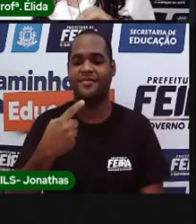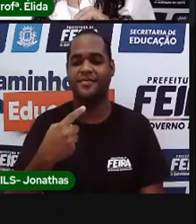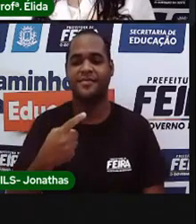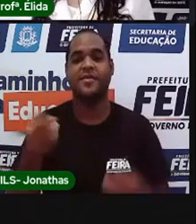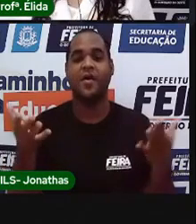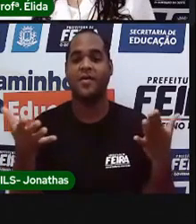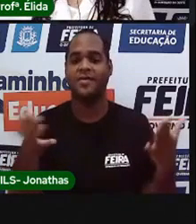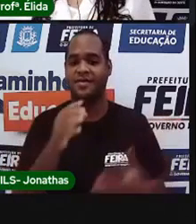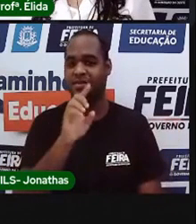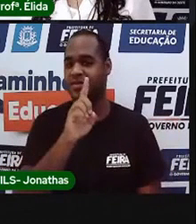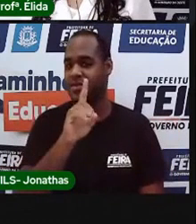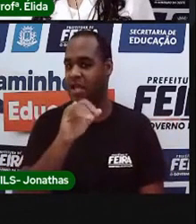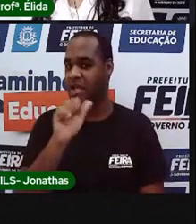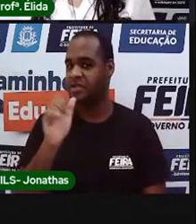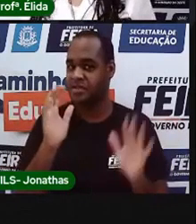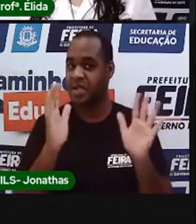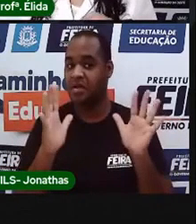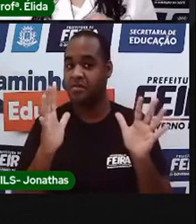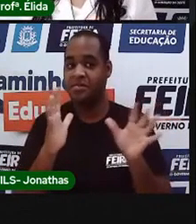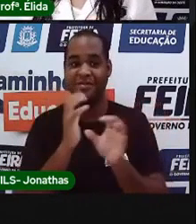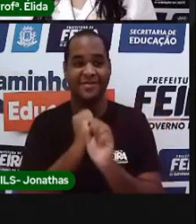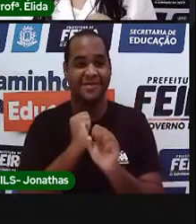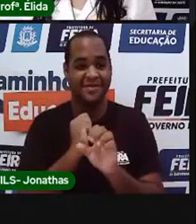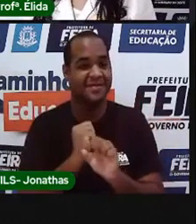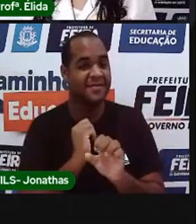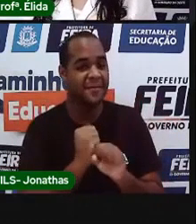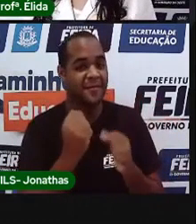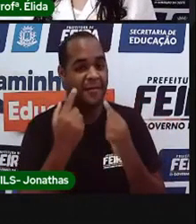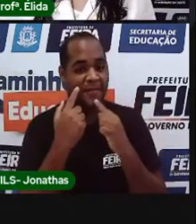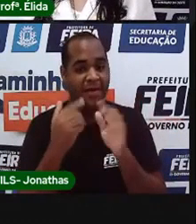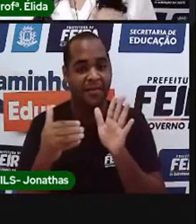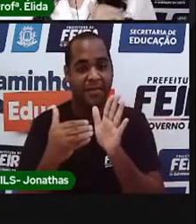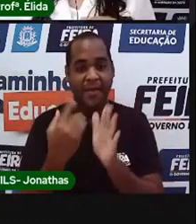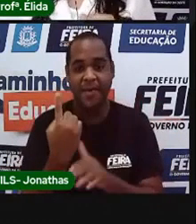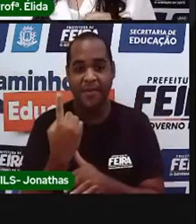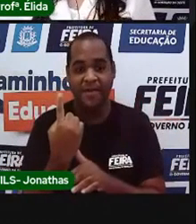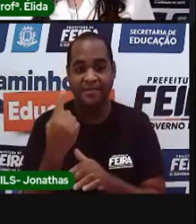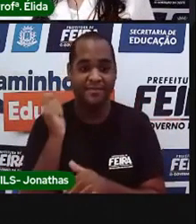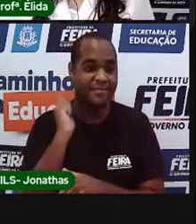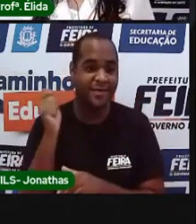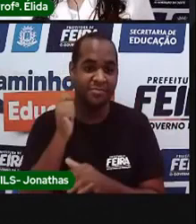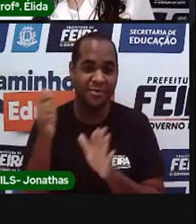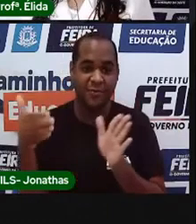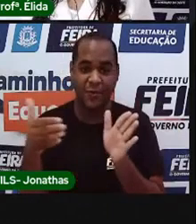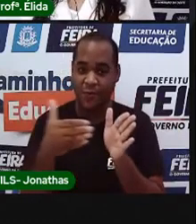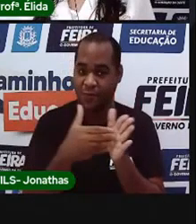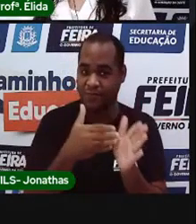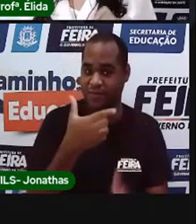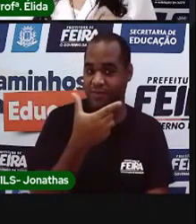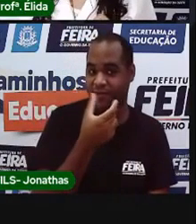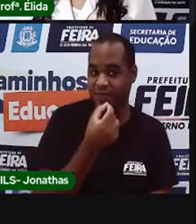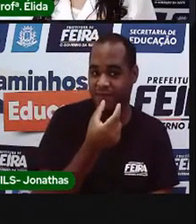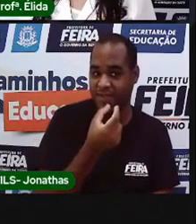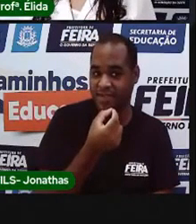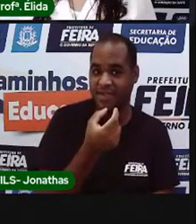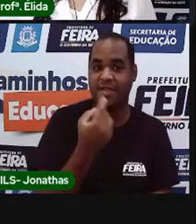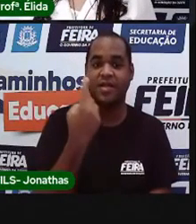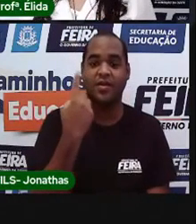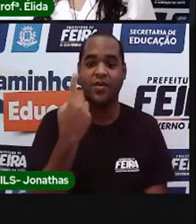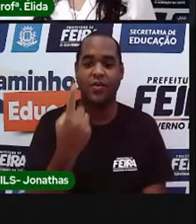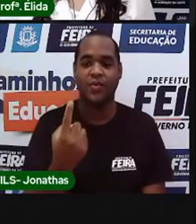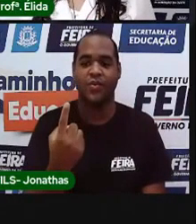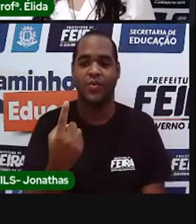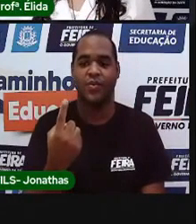quantos dias já se passaram do dia primeiro de abril até hoje, o dia 20? Um,